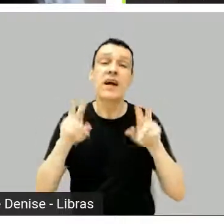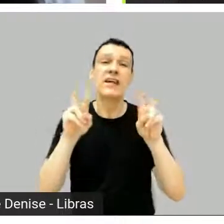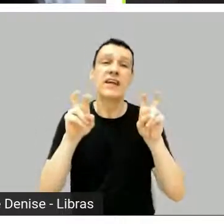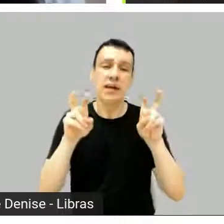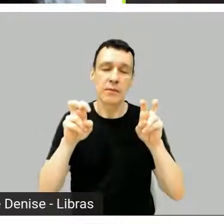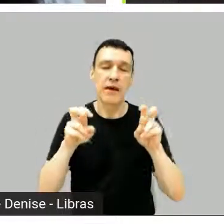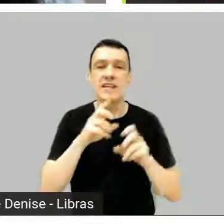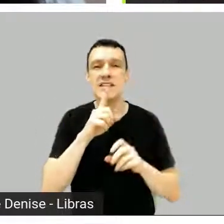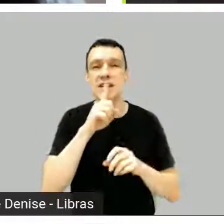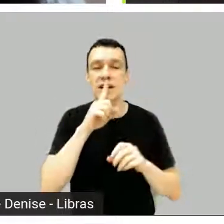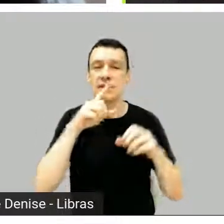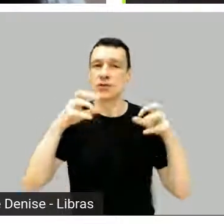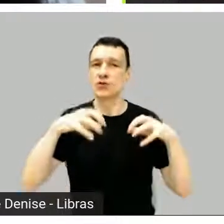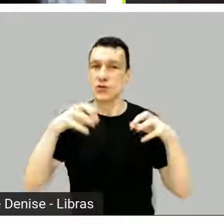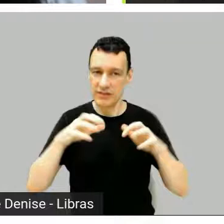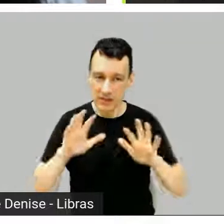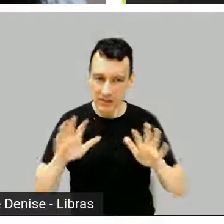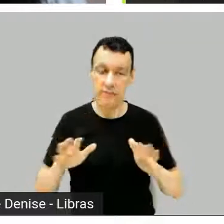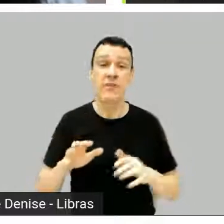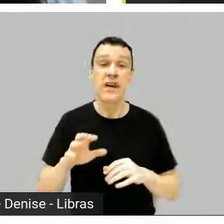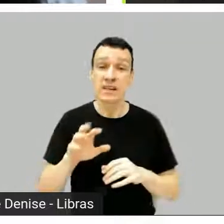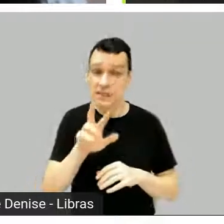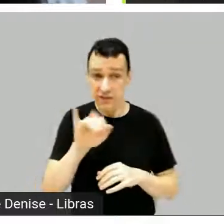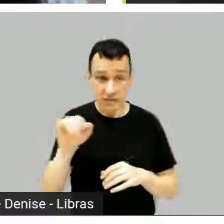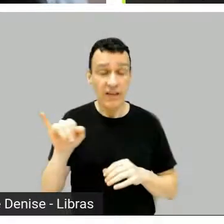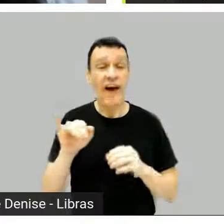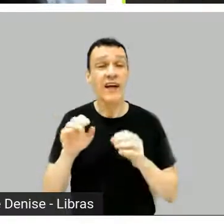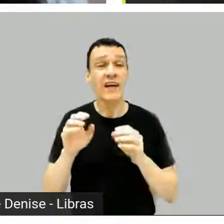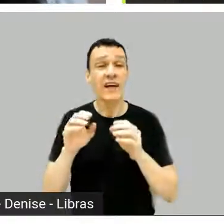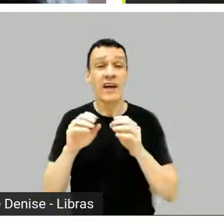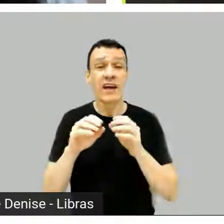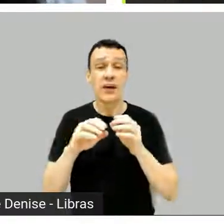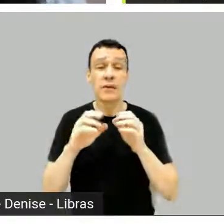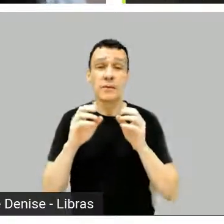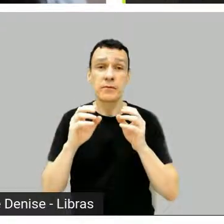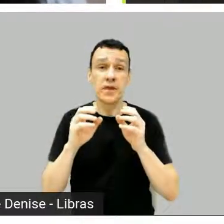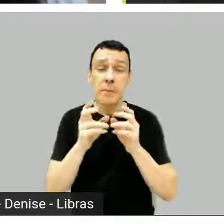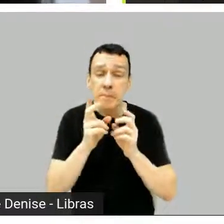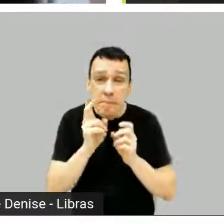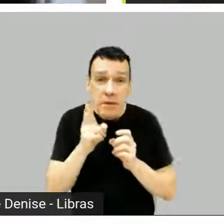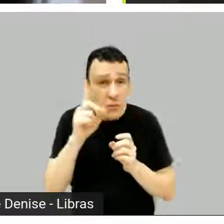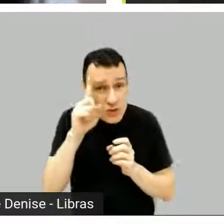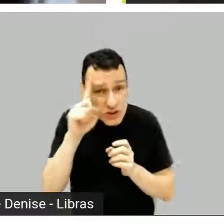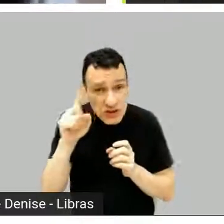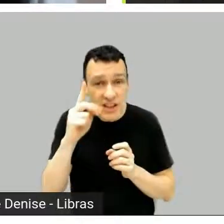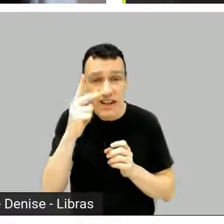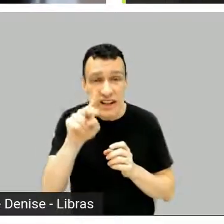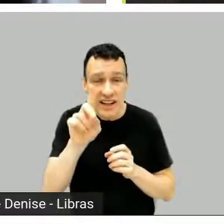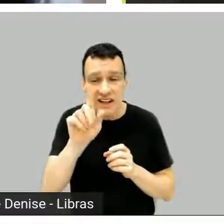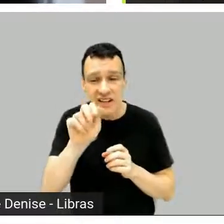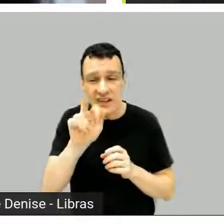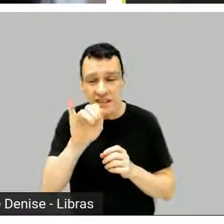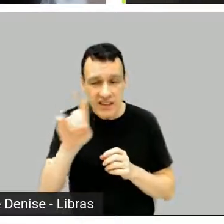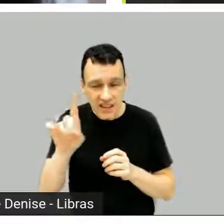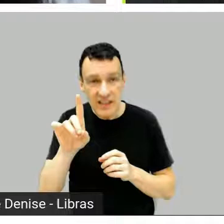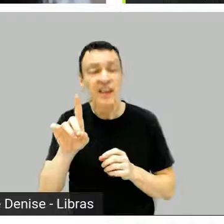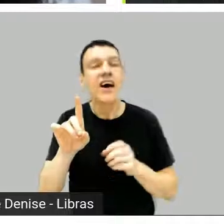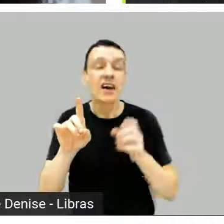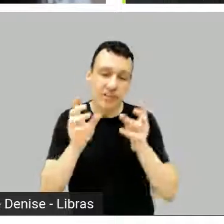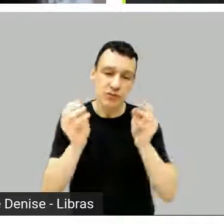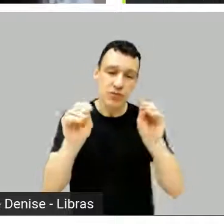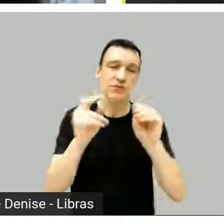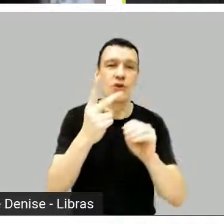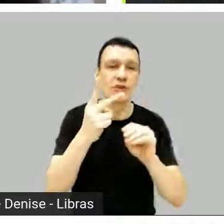né? Um filme que vai estrear no mesmo dia do filme do Davi, que a gente está louco para assistir também.